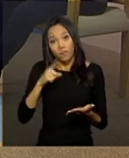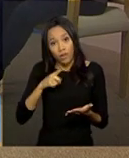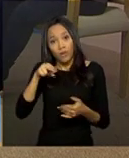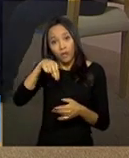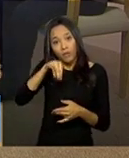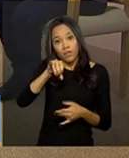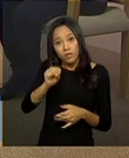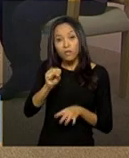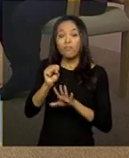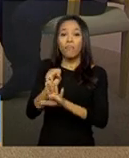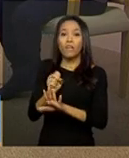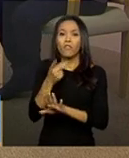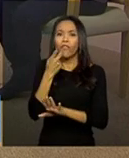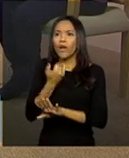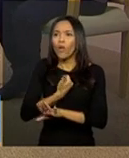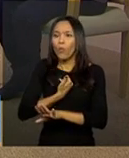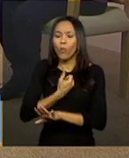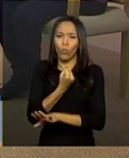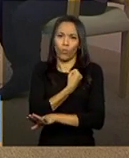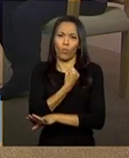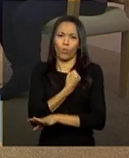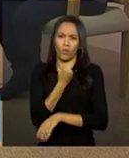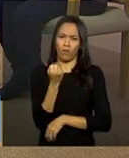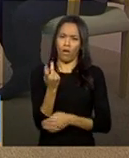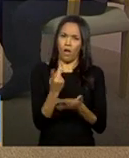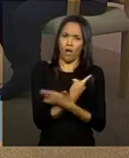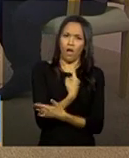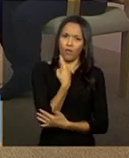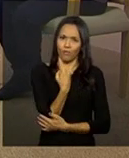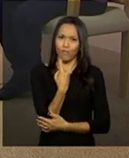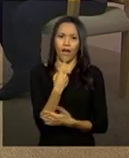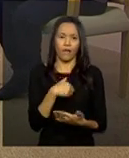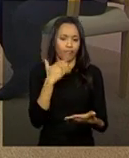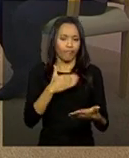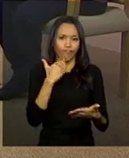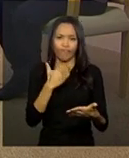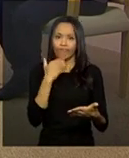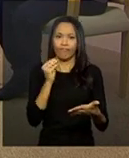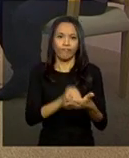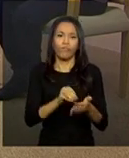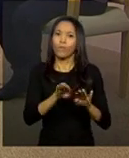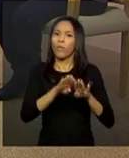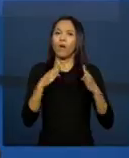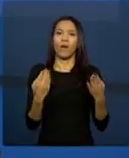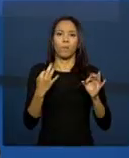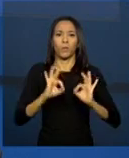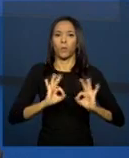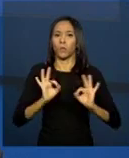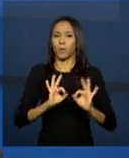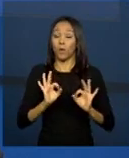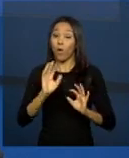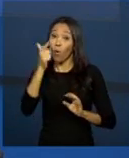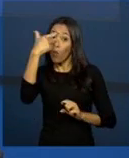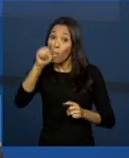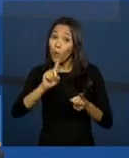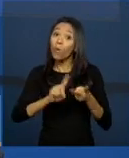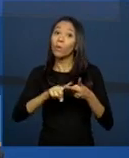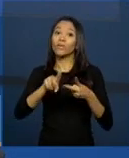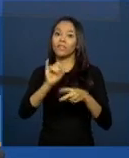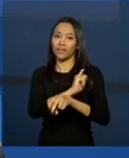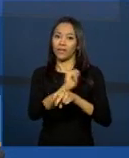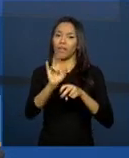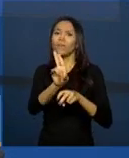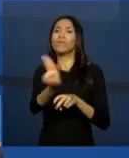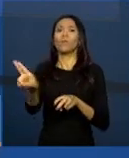disse um algarismo errado e vai dar como um número inválido, não vai localizar. Mas a outra maneira de você localizar a pessoa é pelo